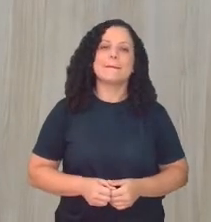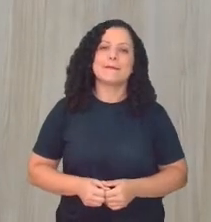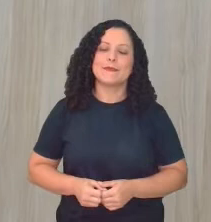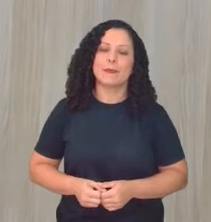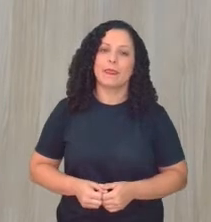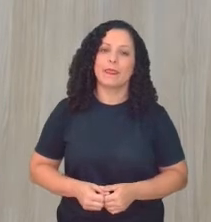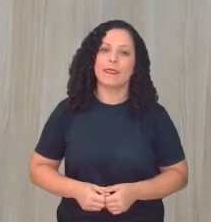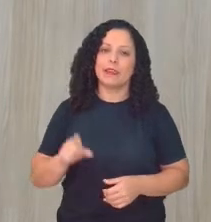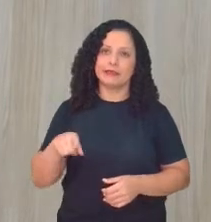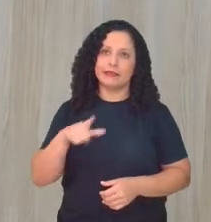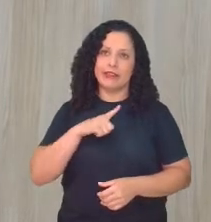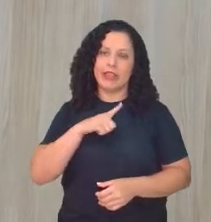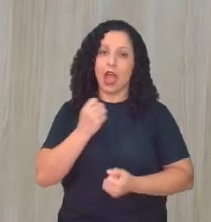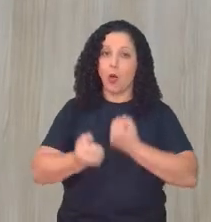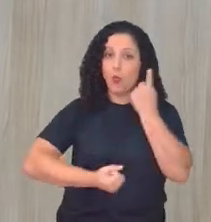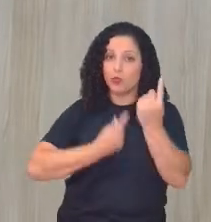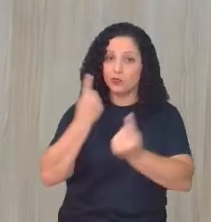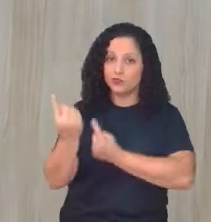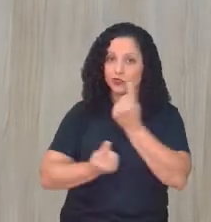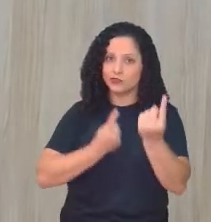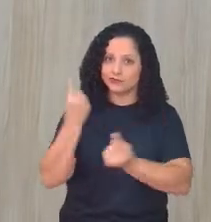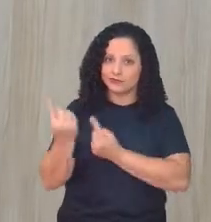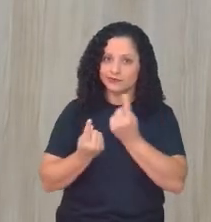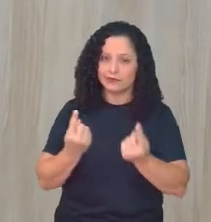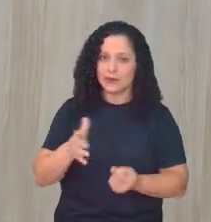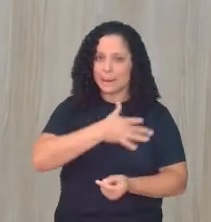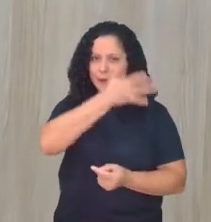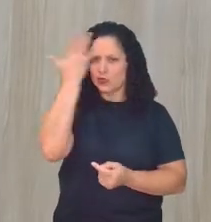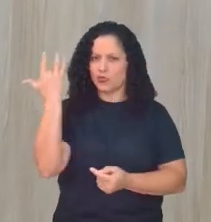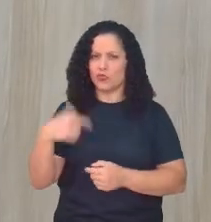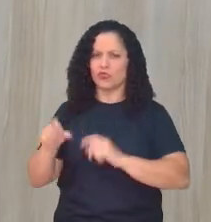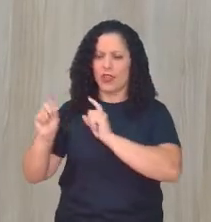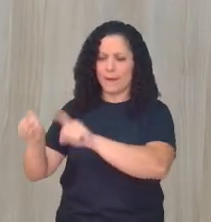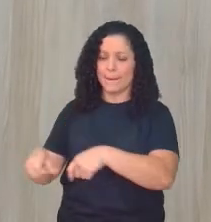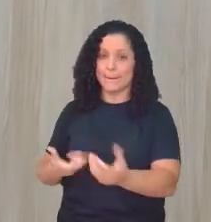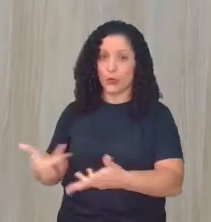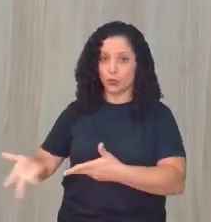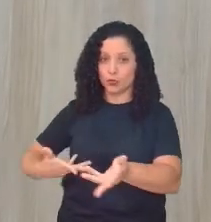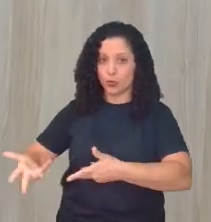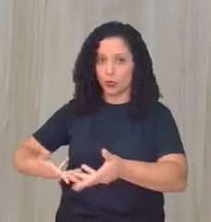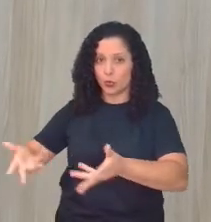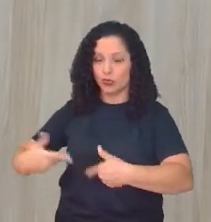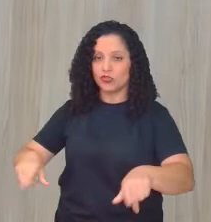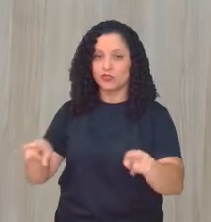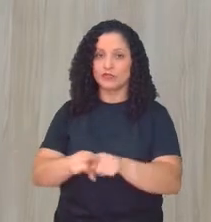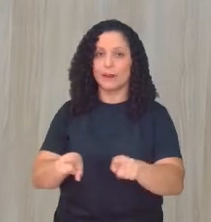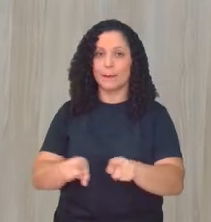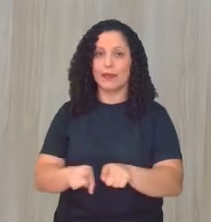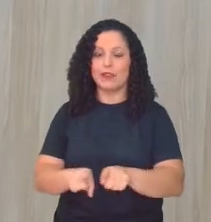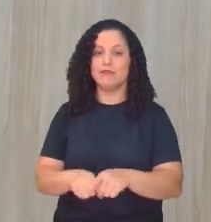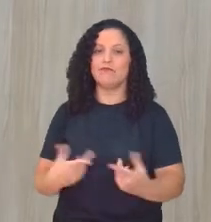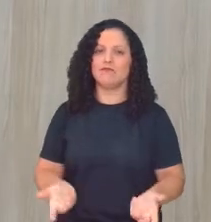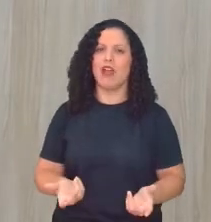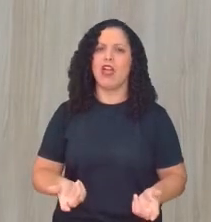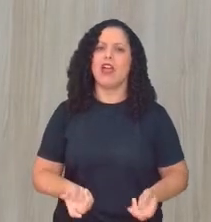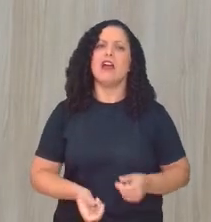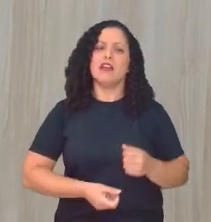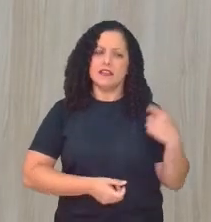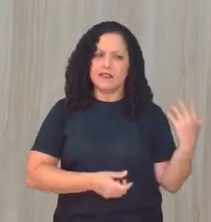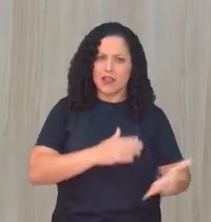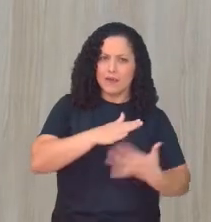todos, porque todos é um pouco demais, mas tanto por alguns pequenos produtores, quanto por grandes produtores.